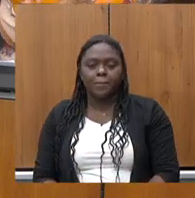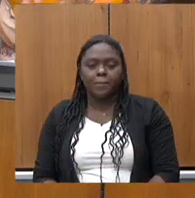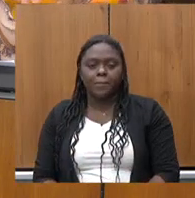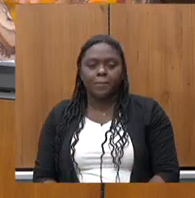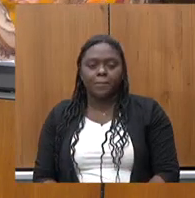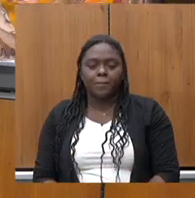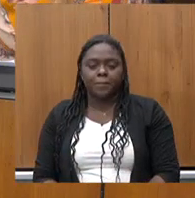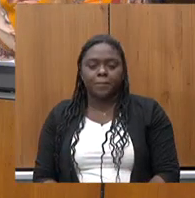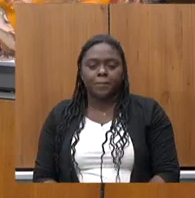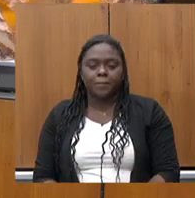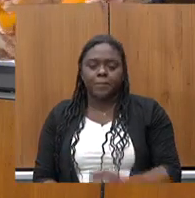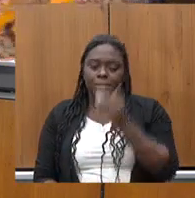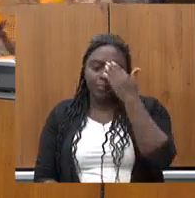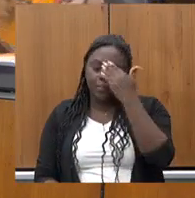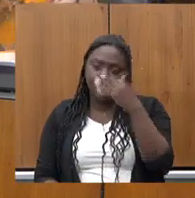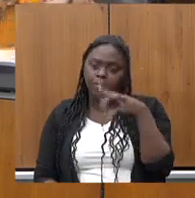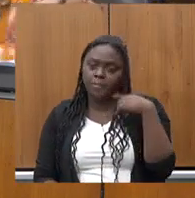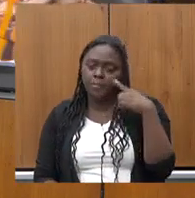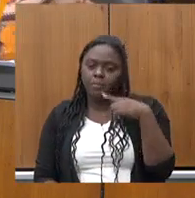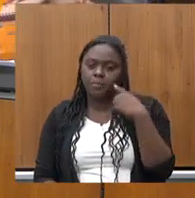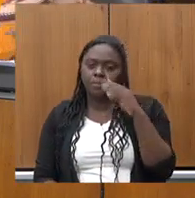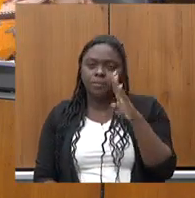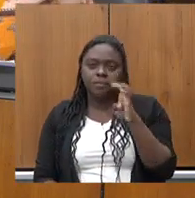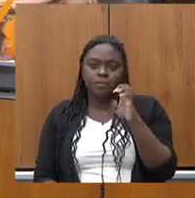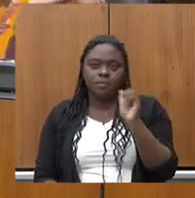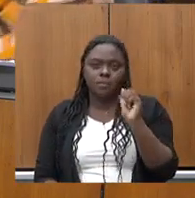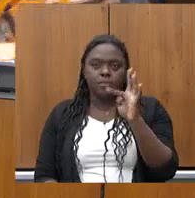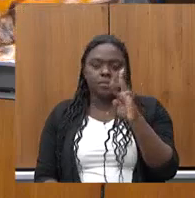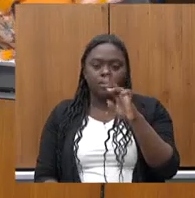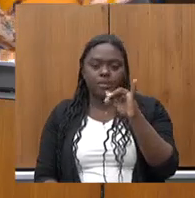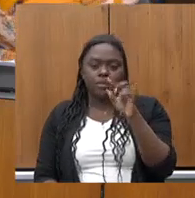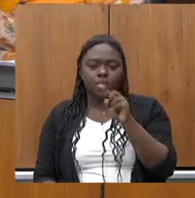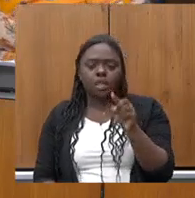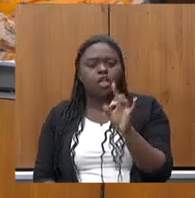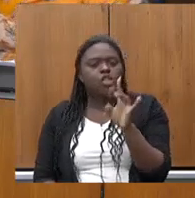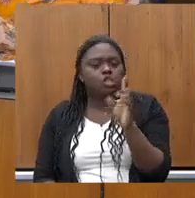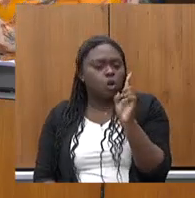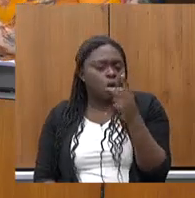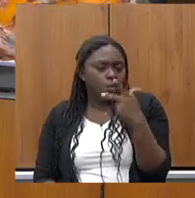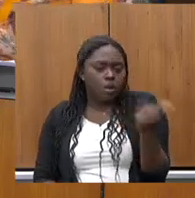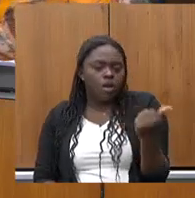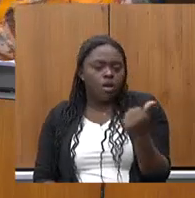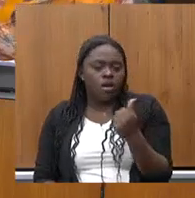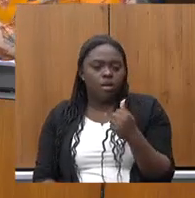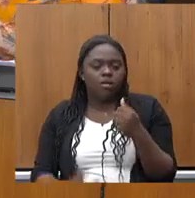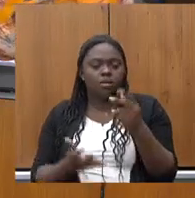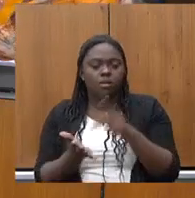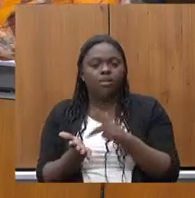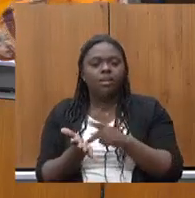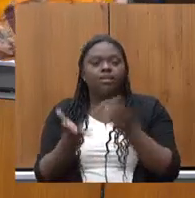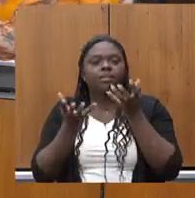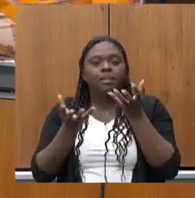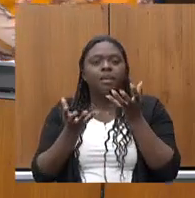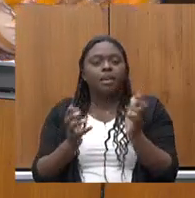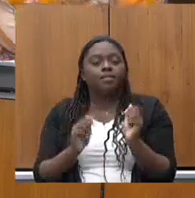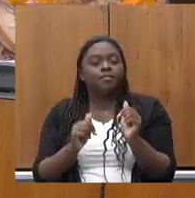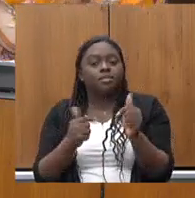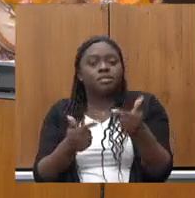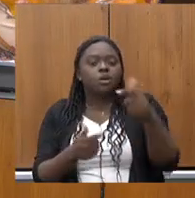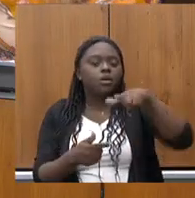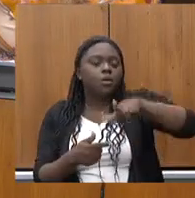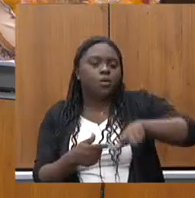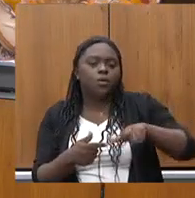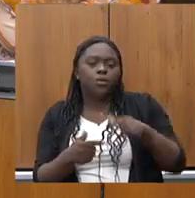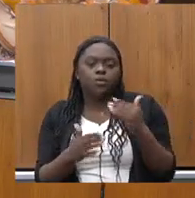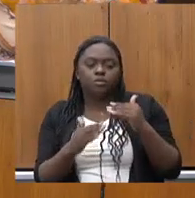obrigado deputada Beatriz permita só uma consideração pois não na verdade eu quero fazer uma outra consideração presente que não